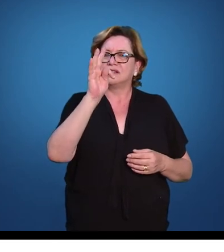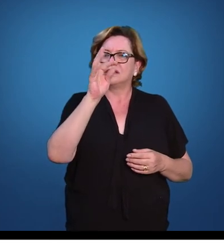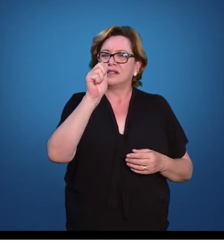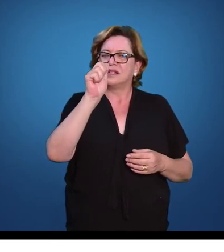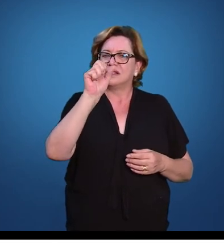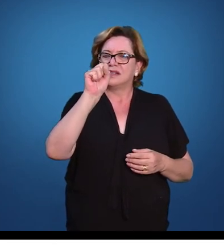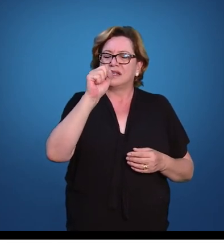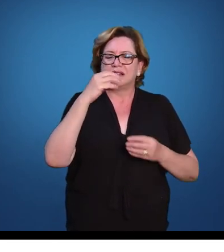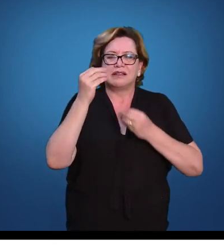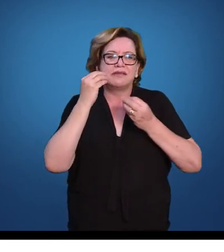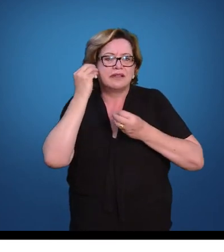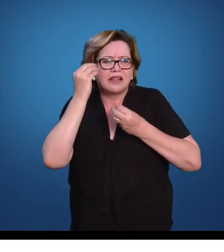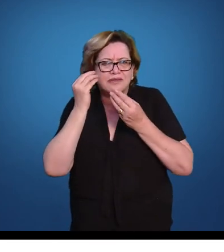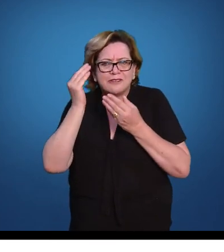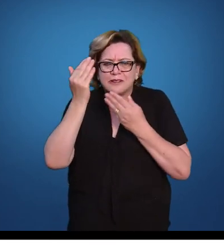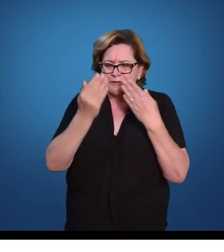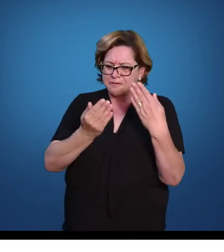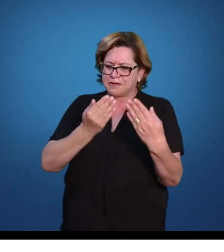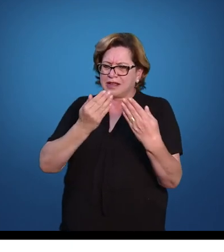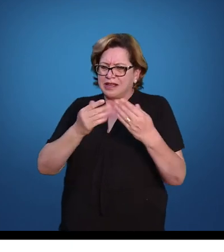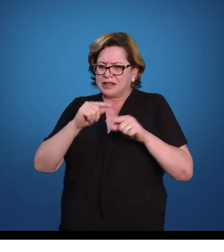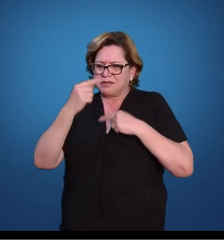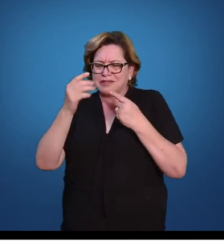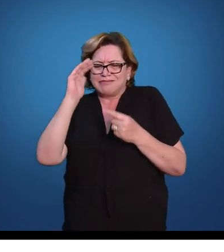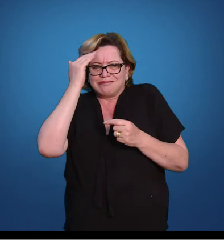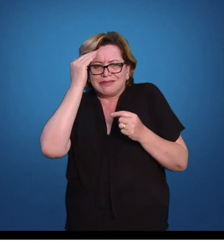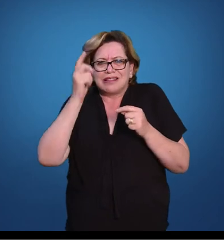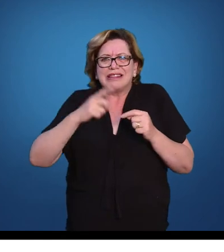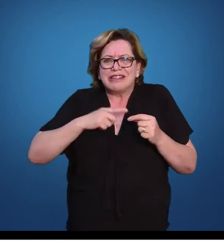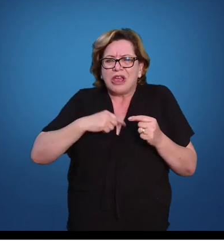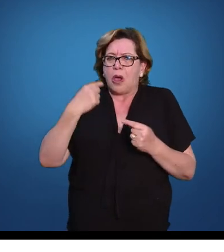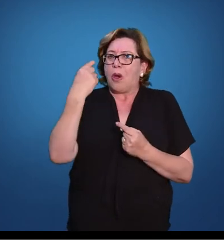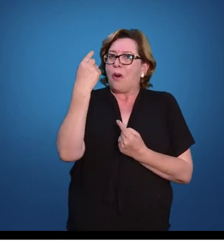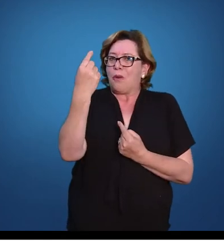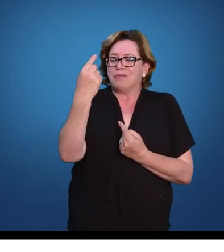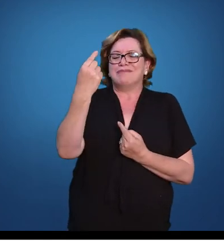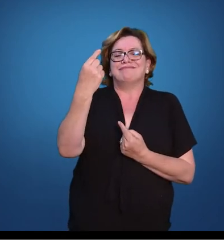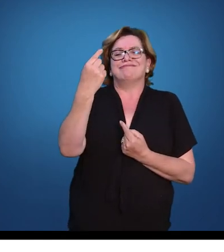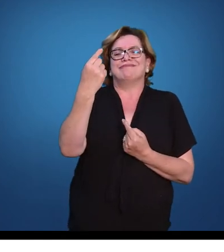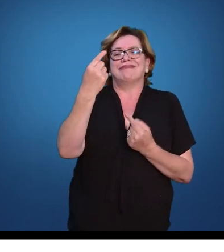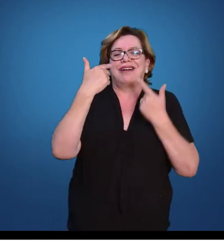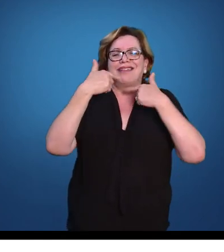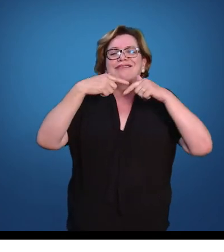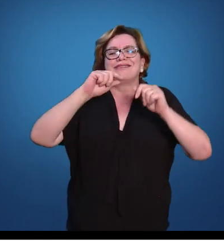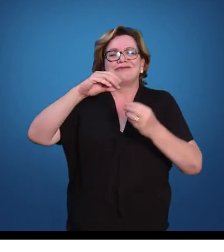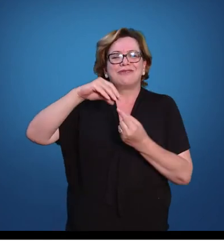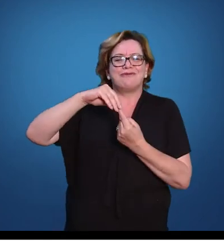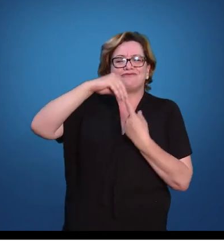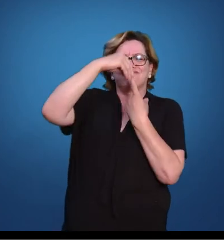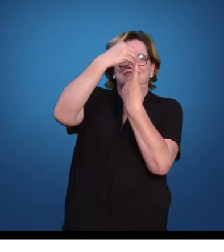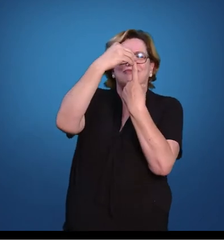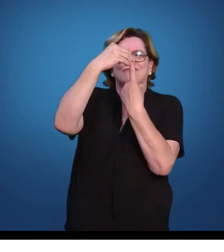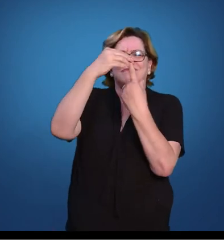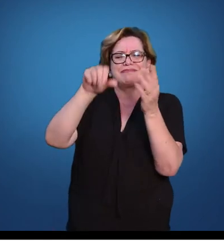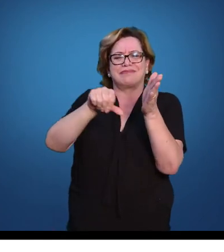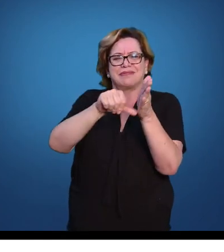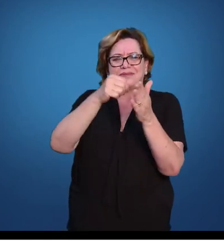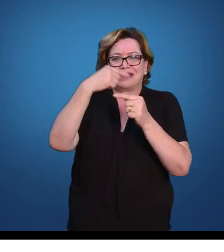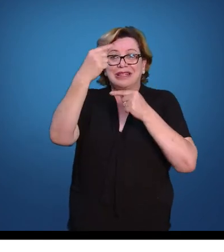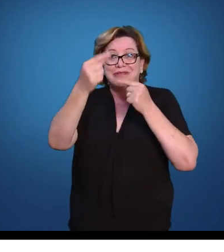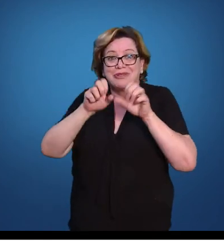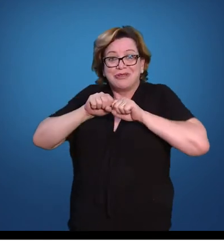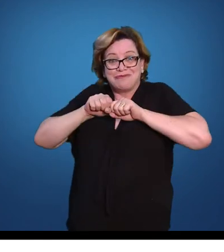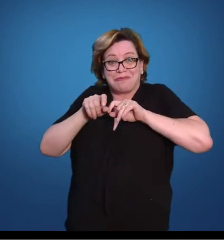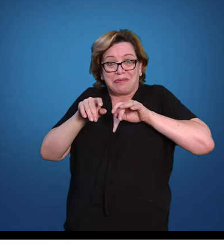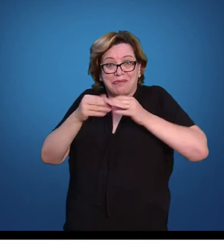vezes entender se havia uma língua mãe a partir da qual essas outras línguas se produziram ou